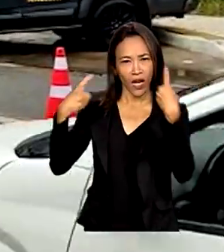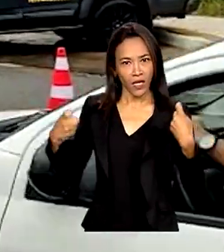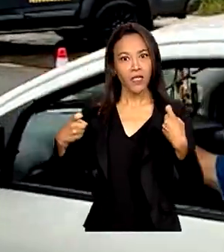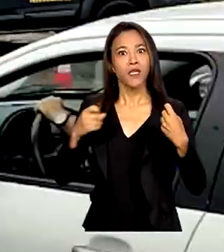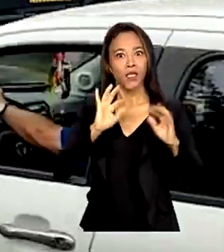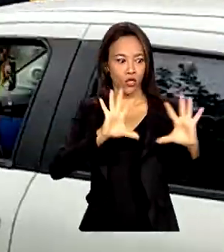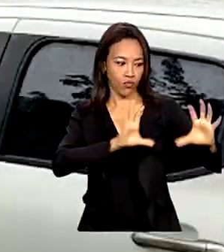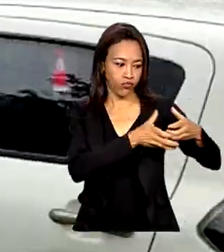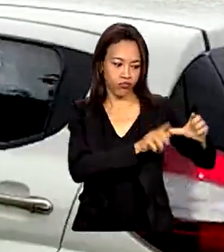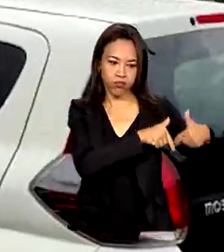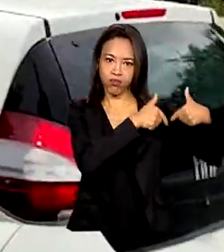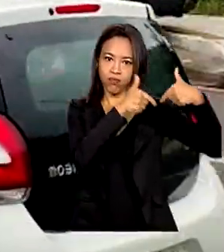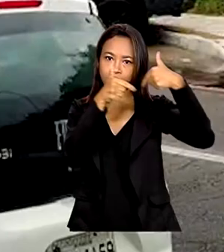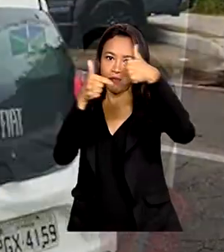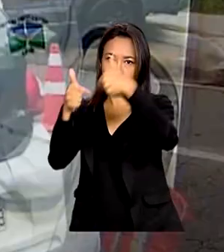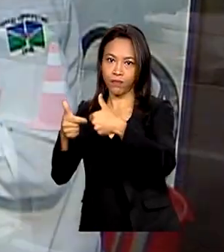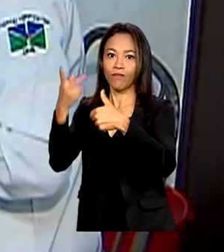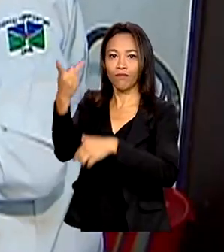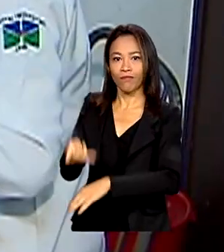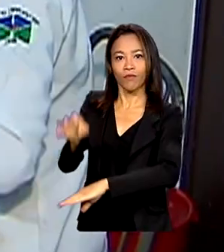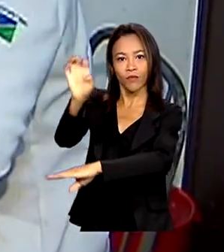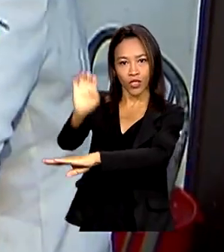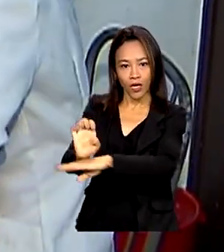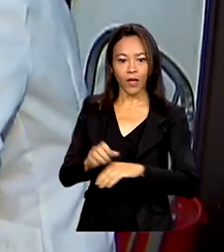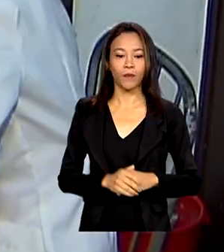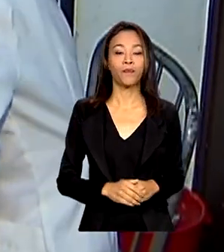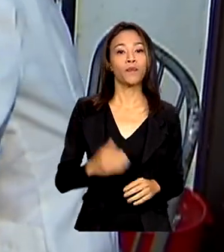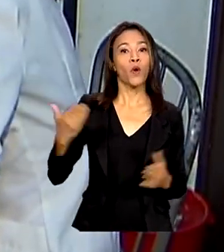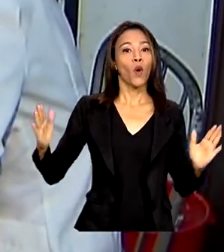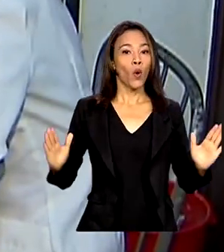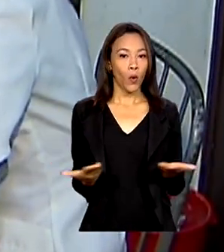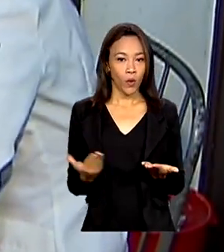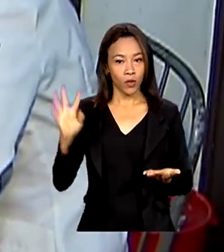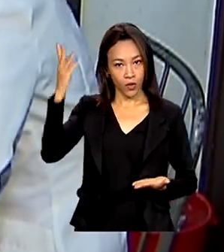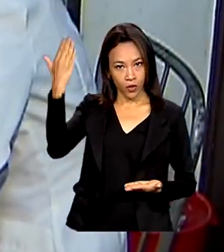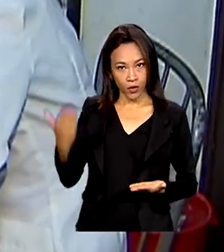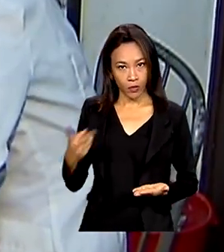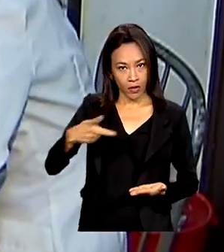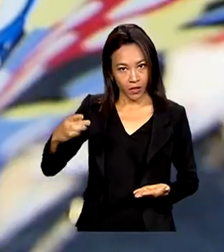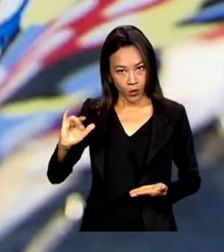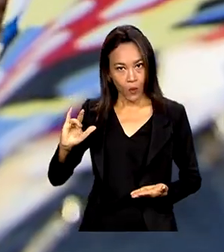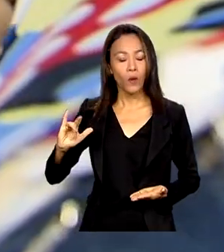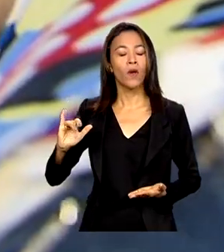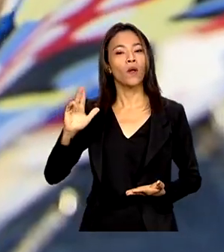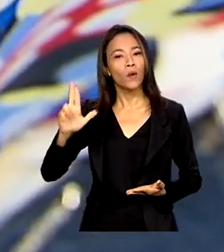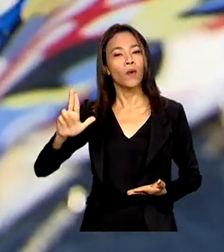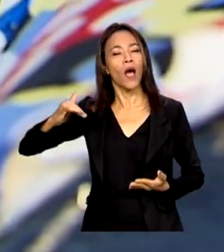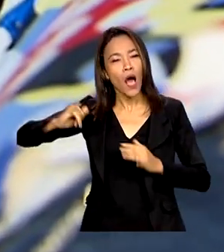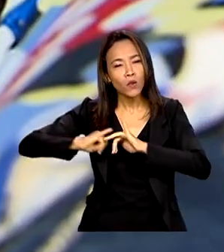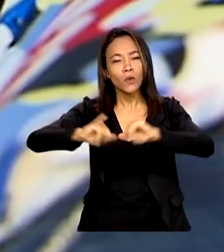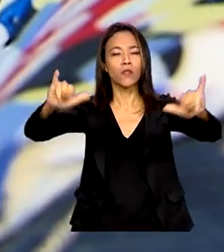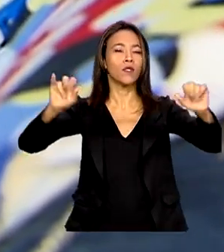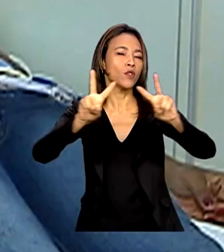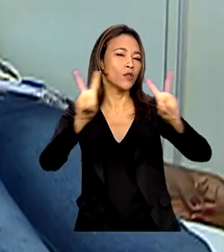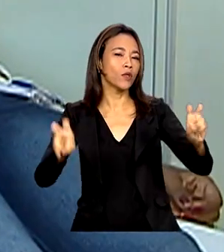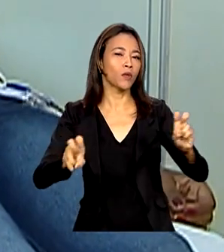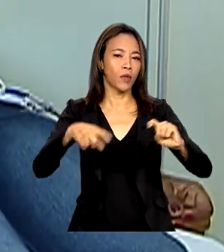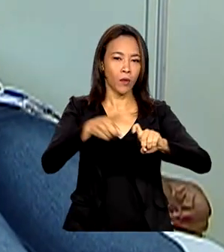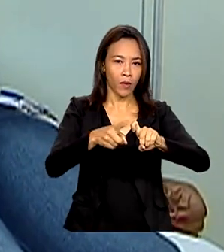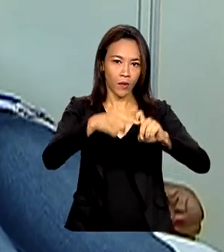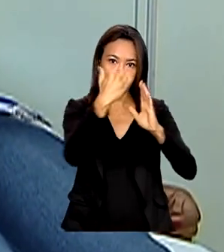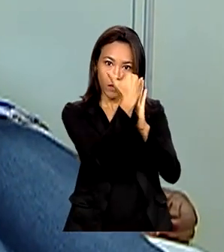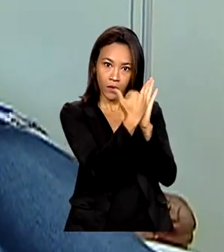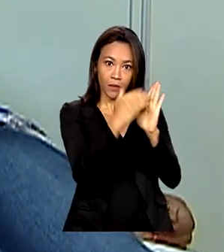trabalho da Força Nacional no Estado. O presidente Lula anuncia hoje a retomada do programa Mais Médicos para ampliar o atendimento,